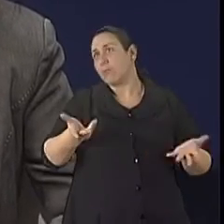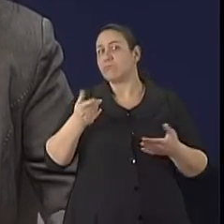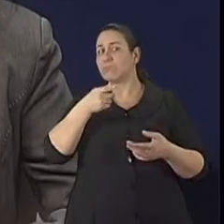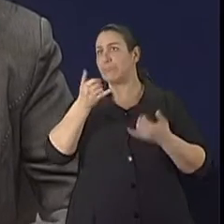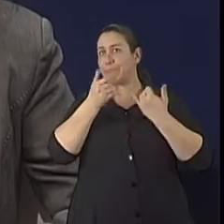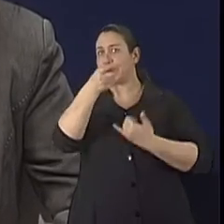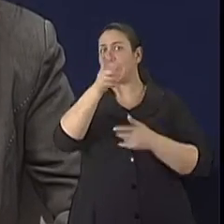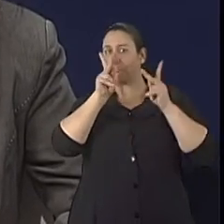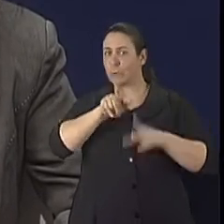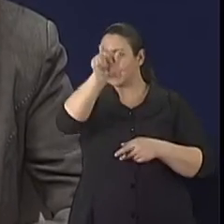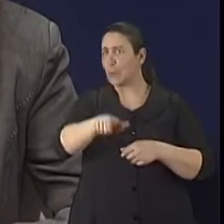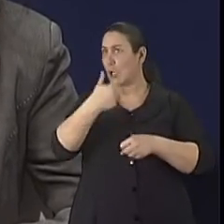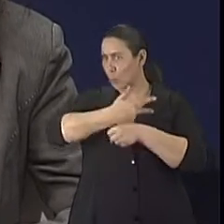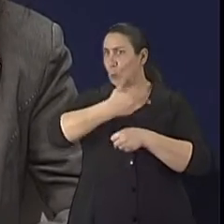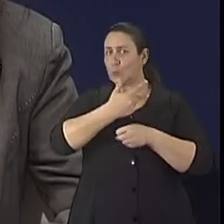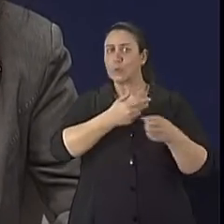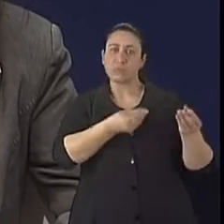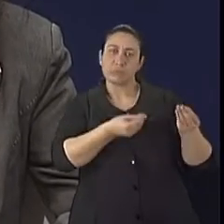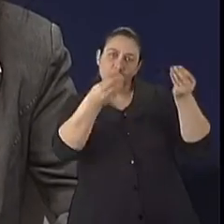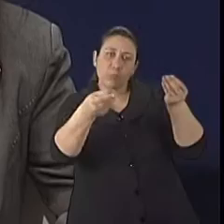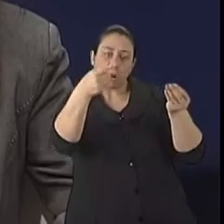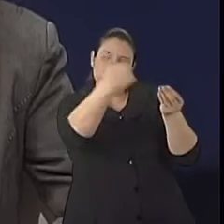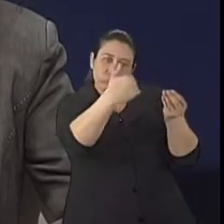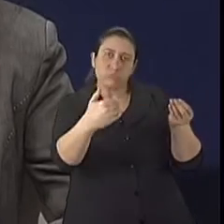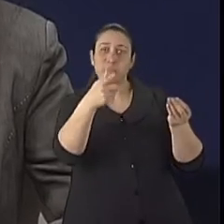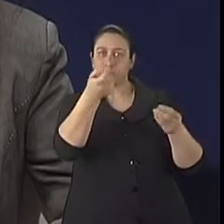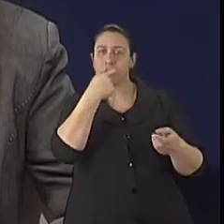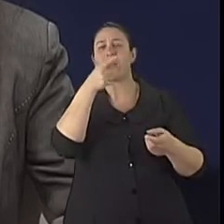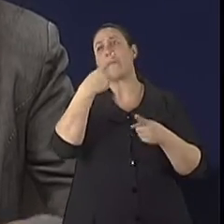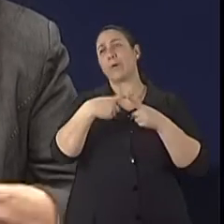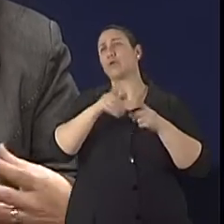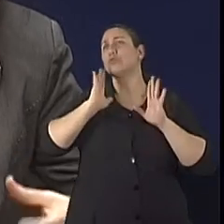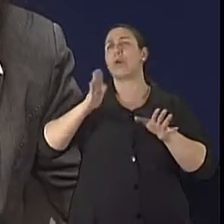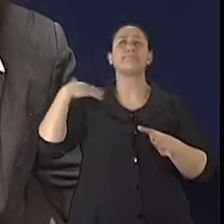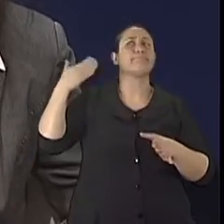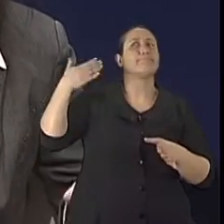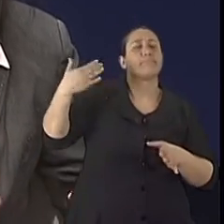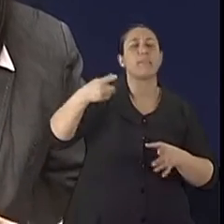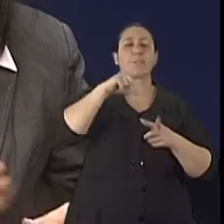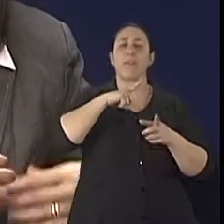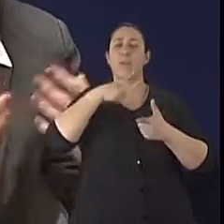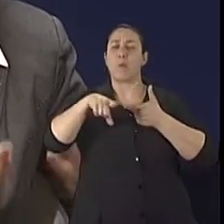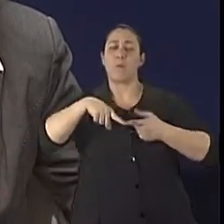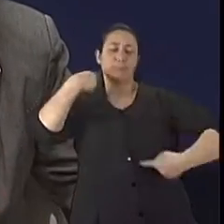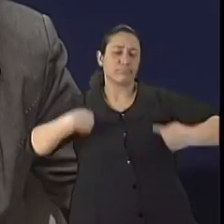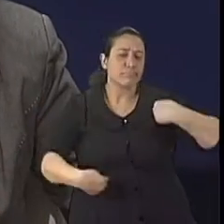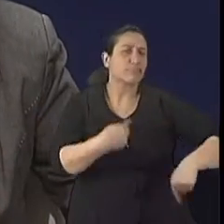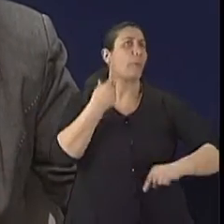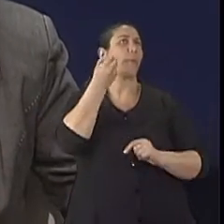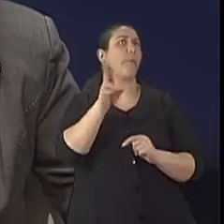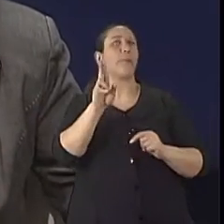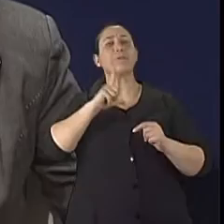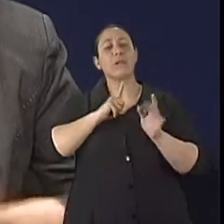pensar que ele tem peculiaridades que vem desde questões relacionadas a alterações fisiológicas, que levam à mudança no comportamento dos